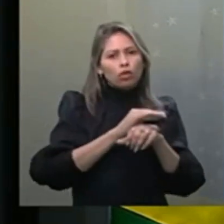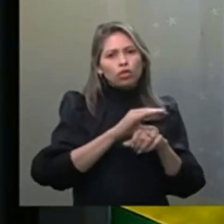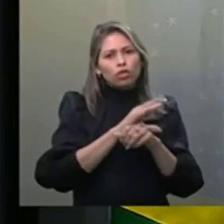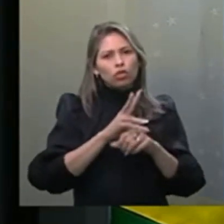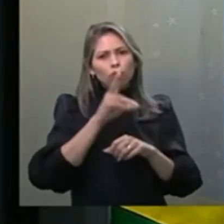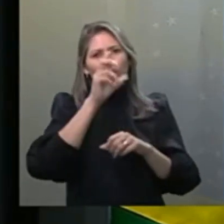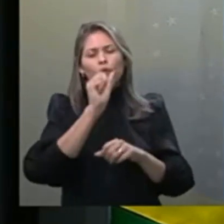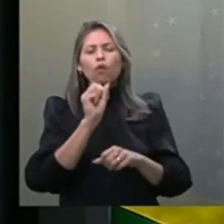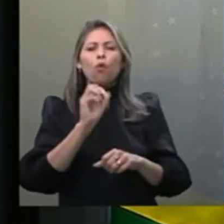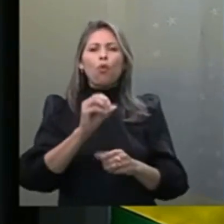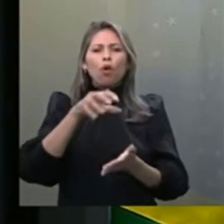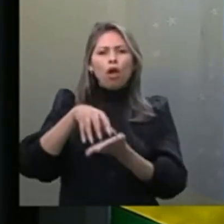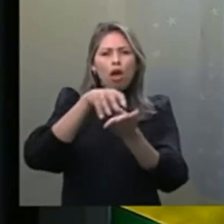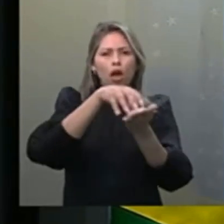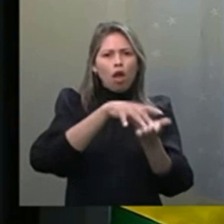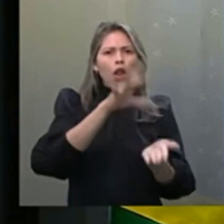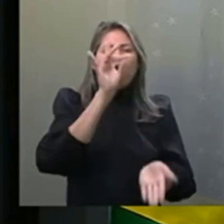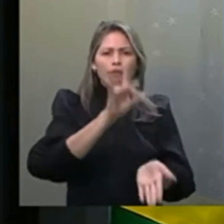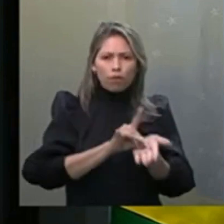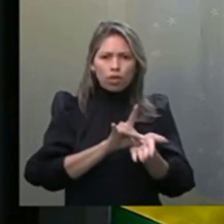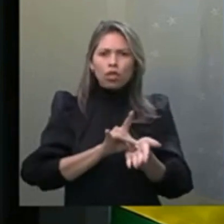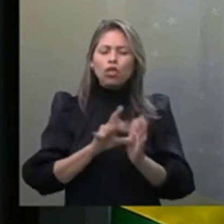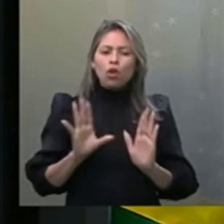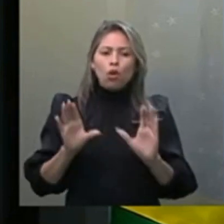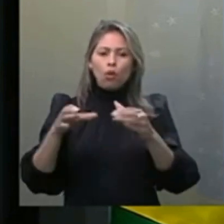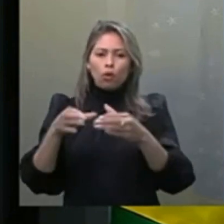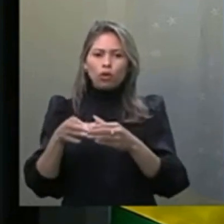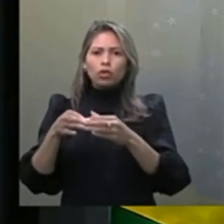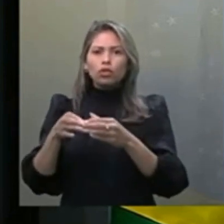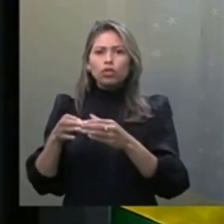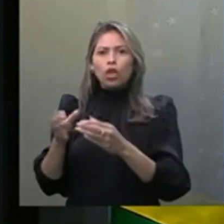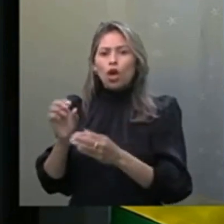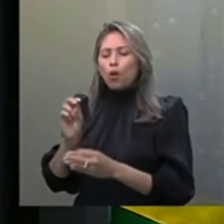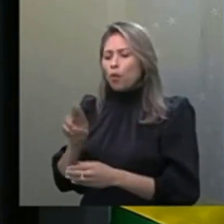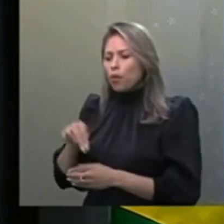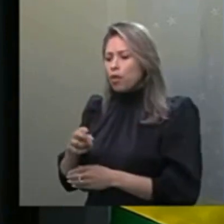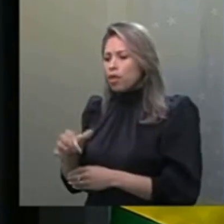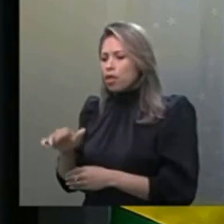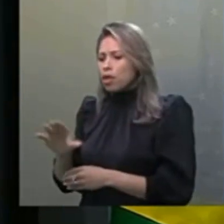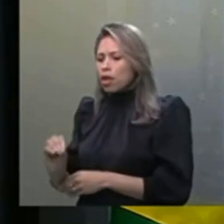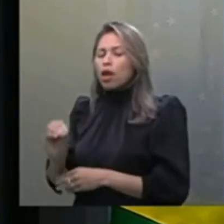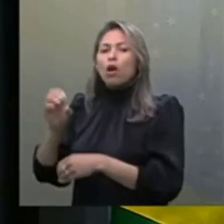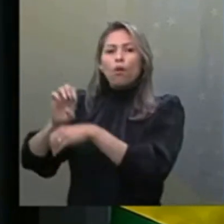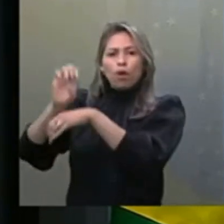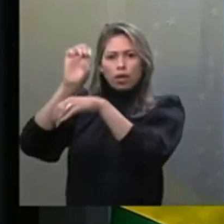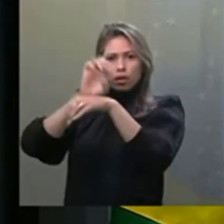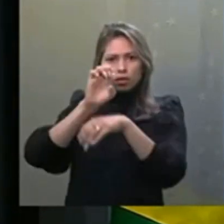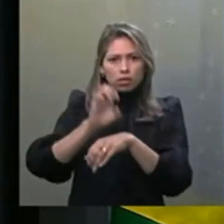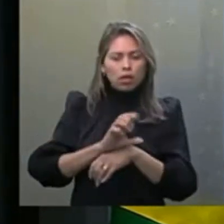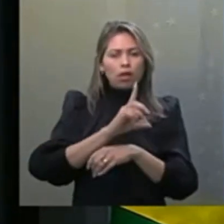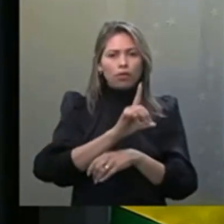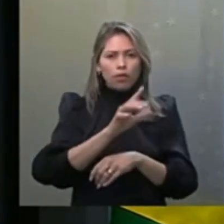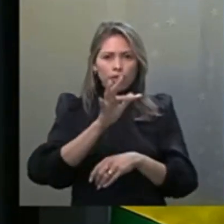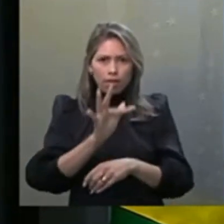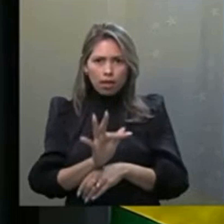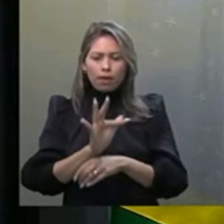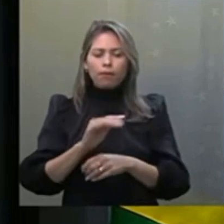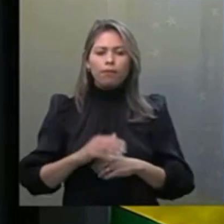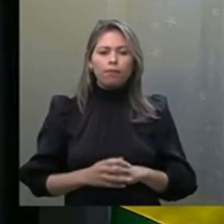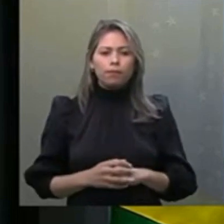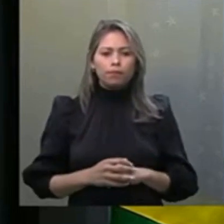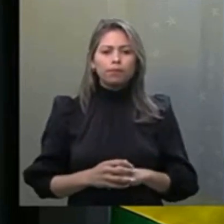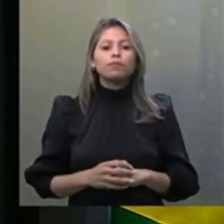permanente sob a coordenação conjunta da União, dos Estados e do Distrito Federal.